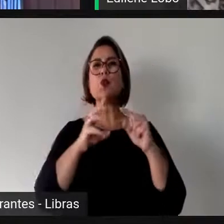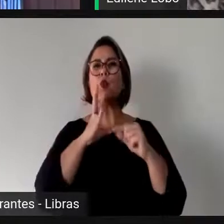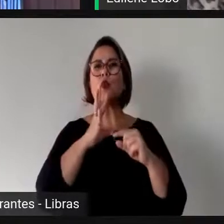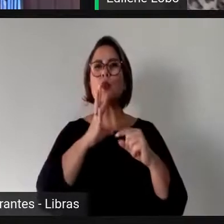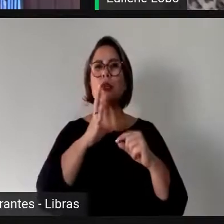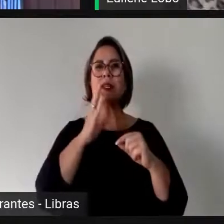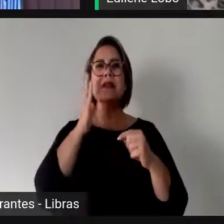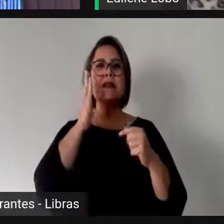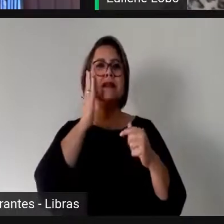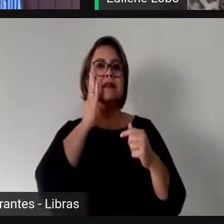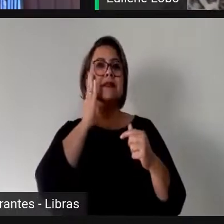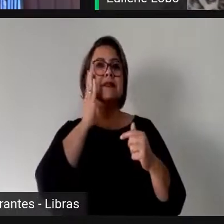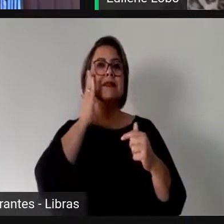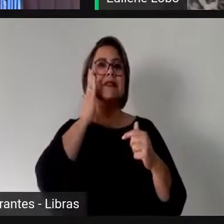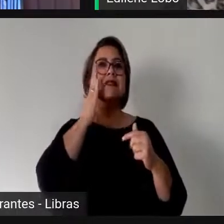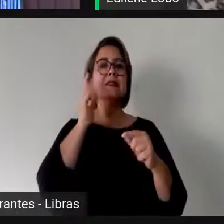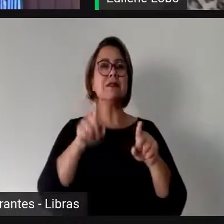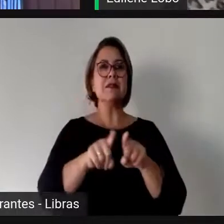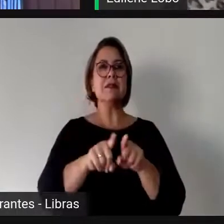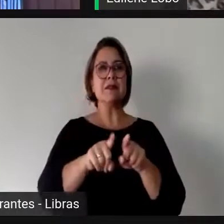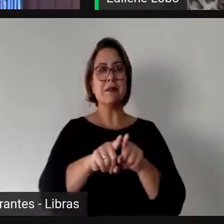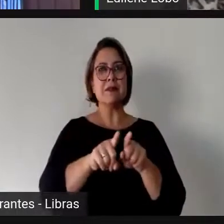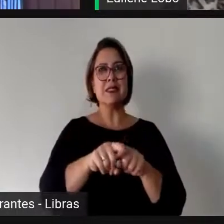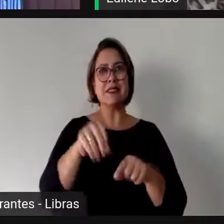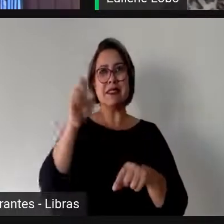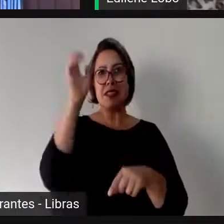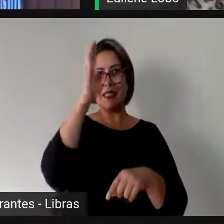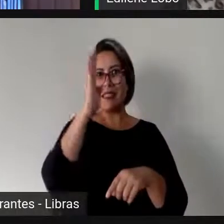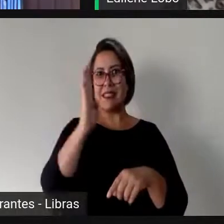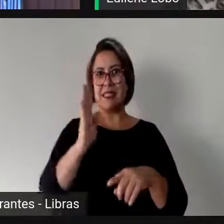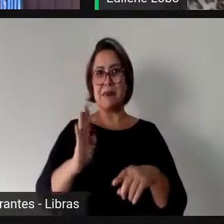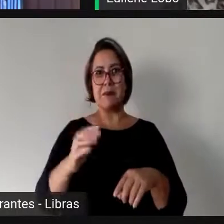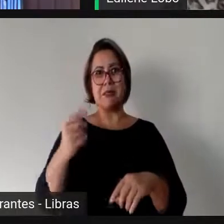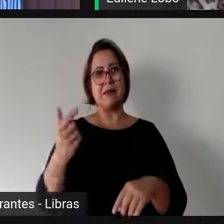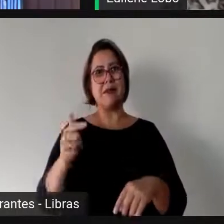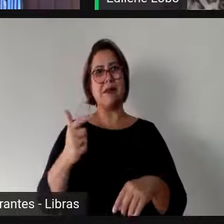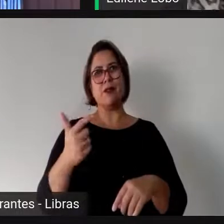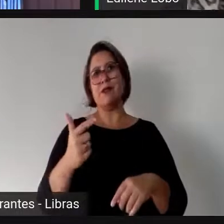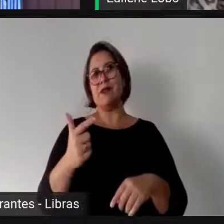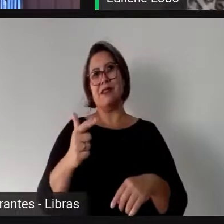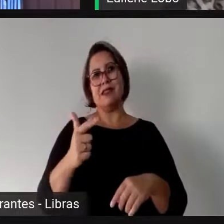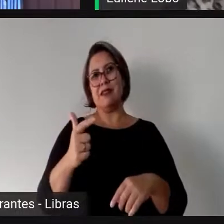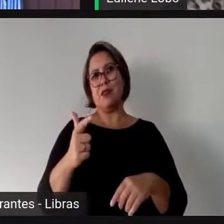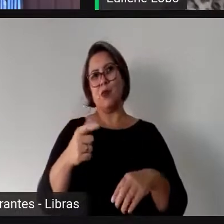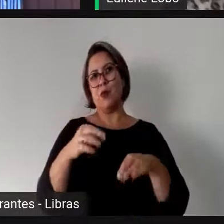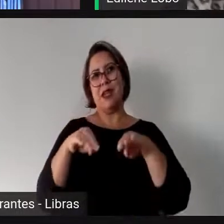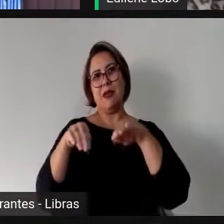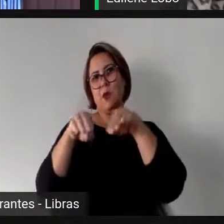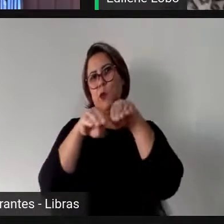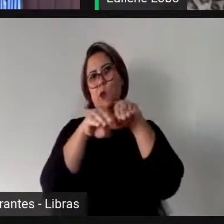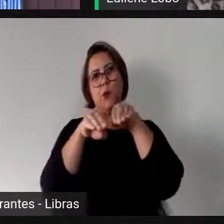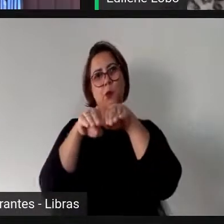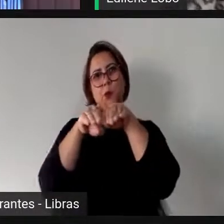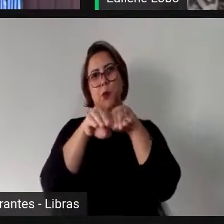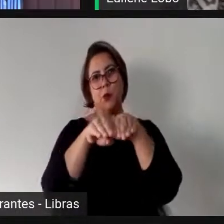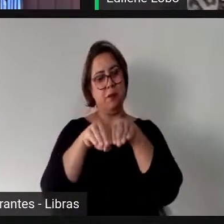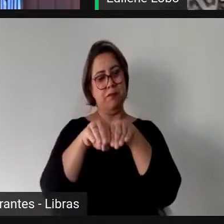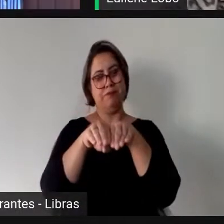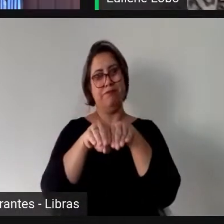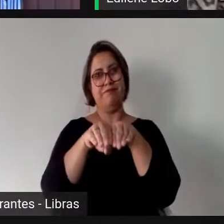que, no Brasil, igualdade ainda é um valor que se encontra